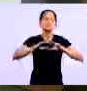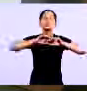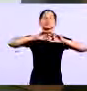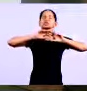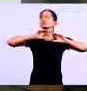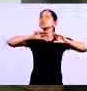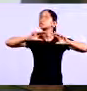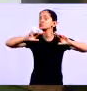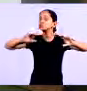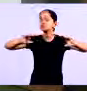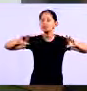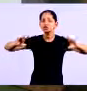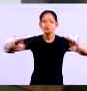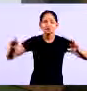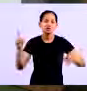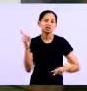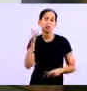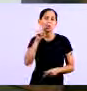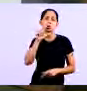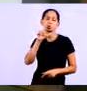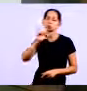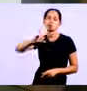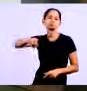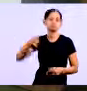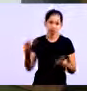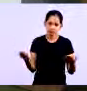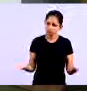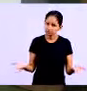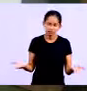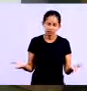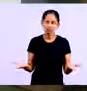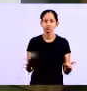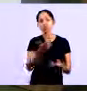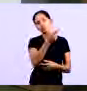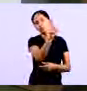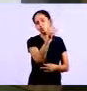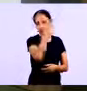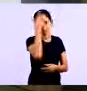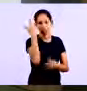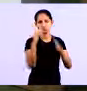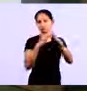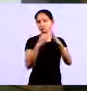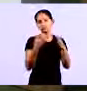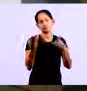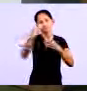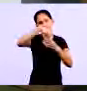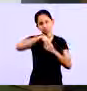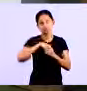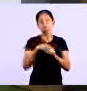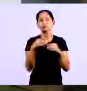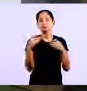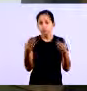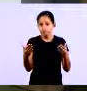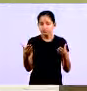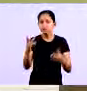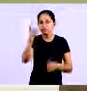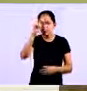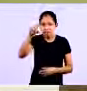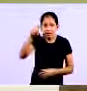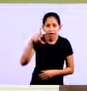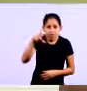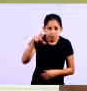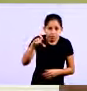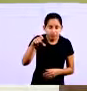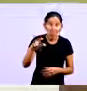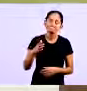Levar vantagem Levar vantagem Causar Danos Ou prejuízos Para as empresas A gente comentou Daquela situação Do cartão de crédito